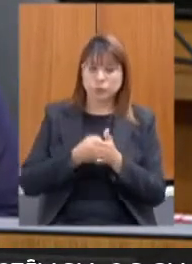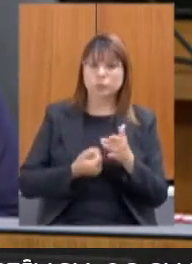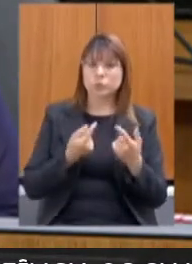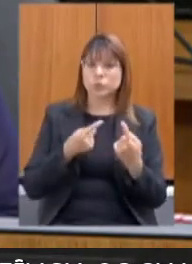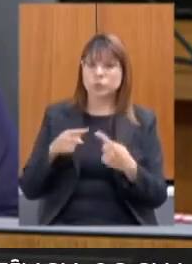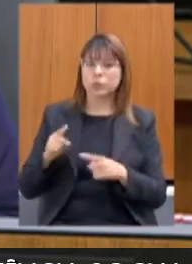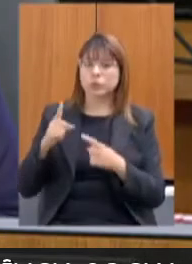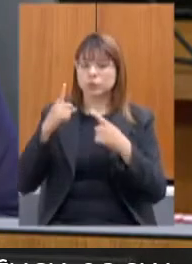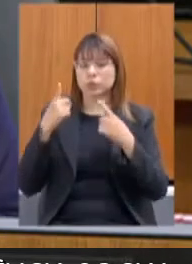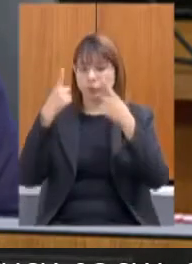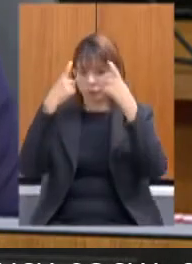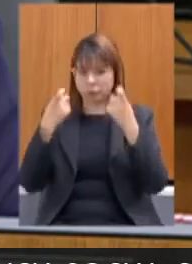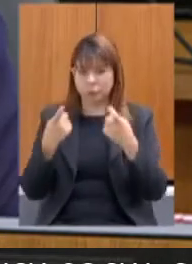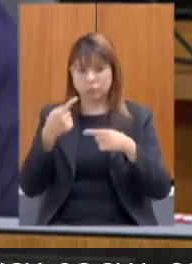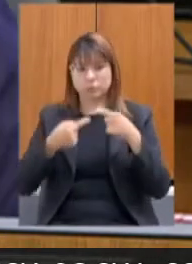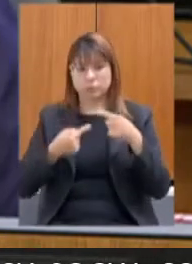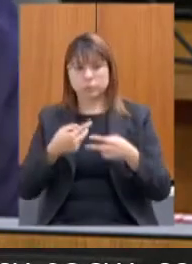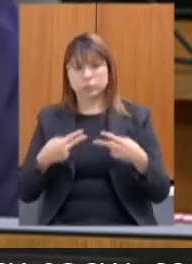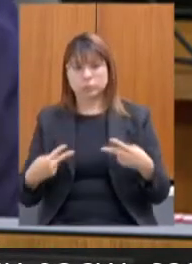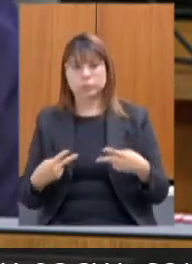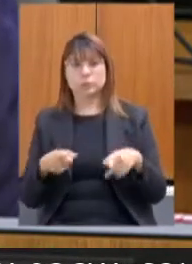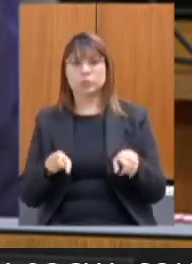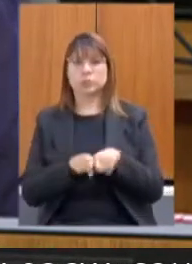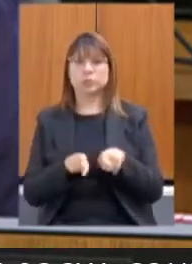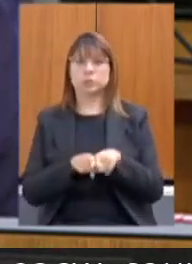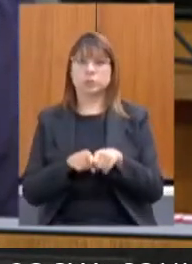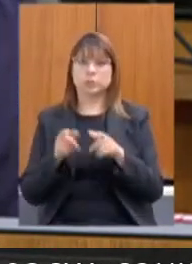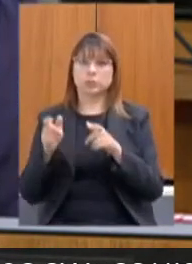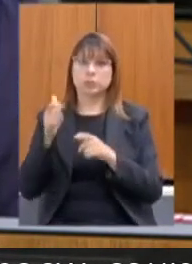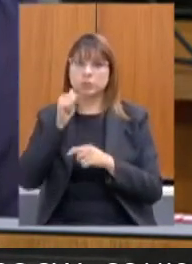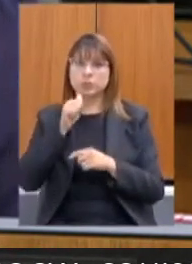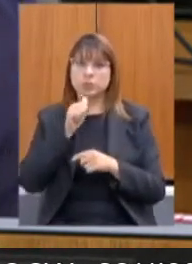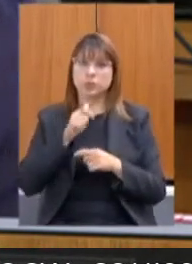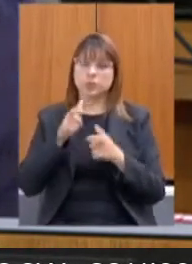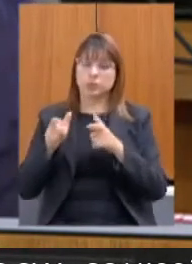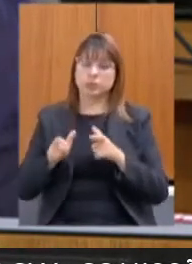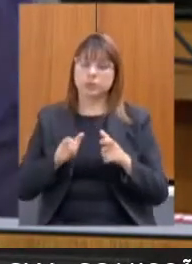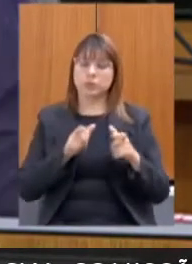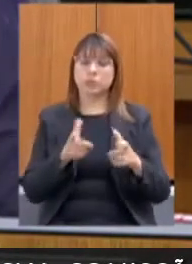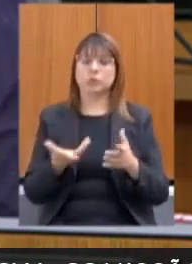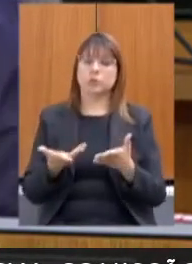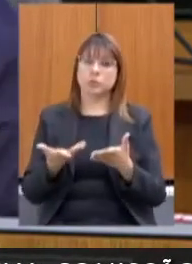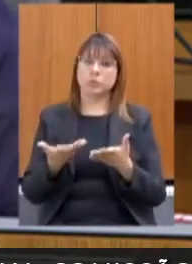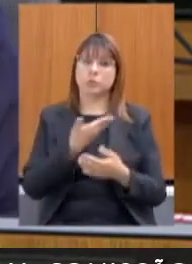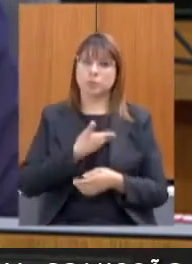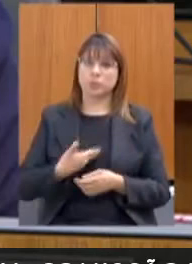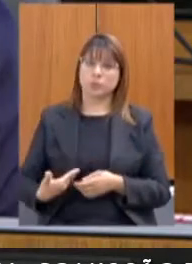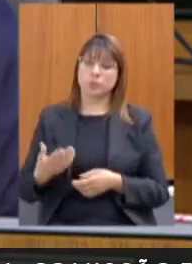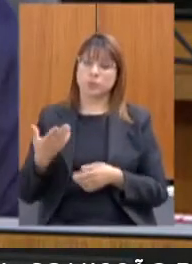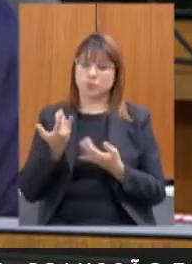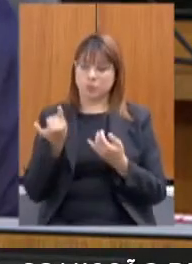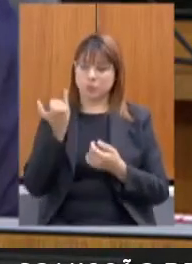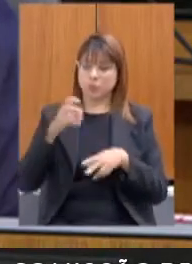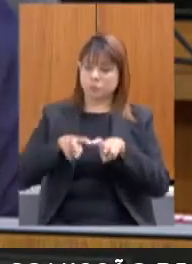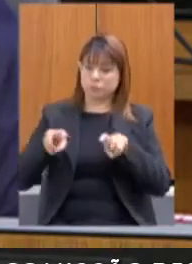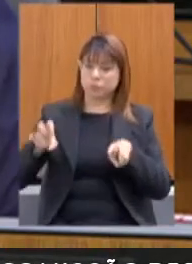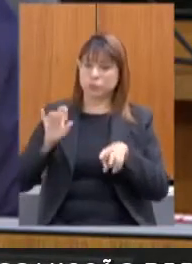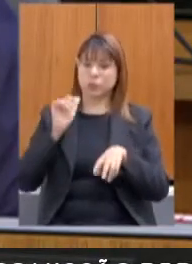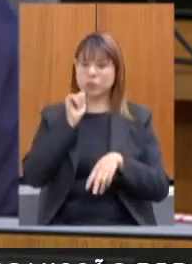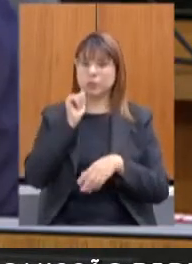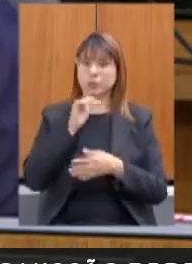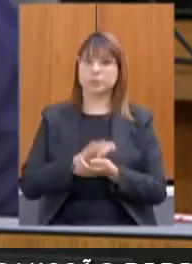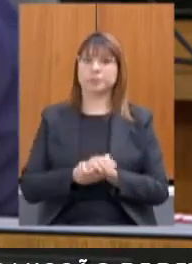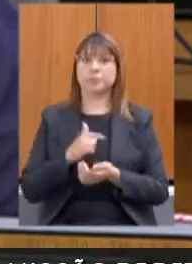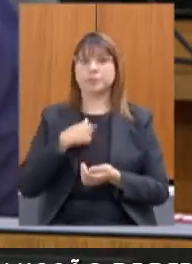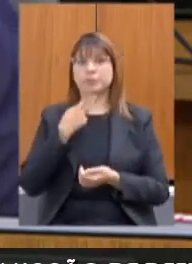que estamos nos espaços públicos, essa mesa, ela é importante na sua configuração. Eu